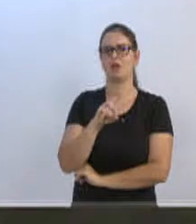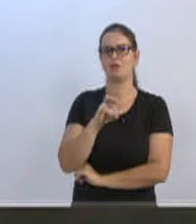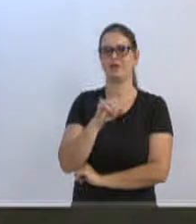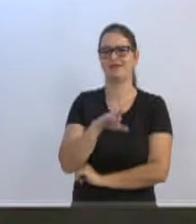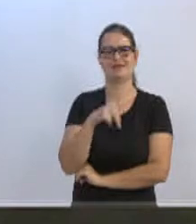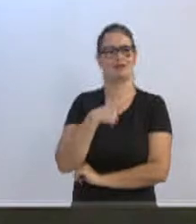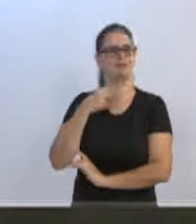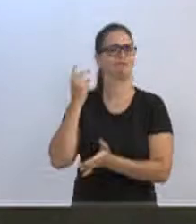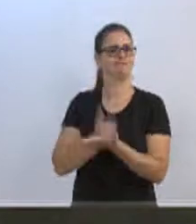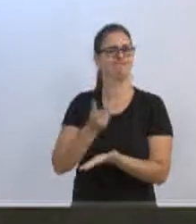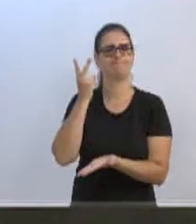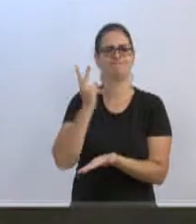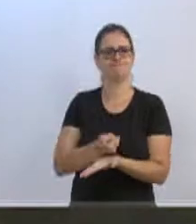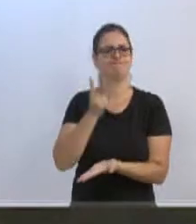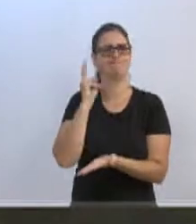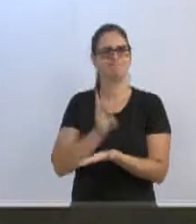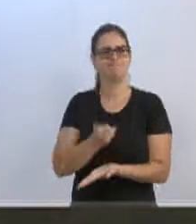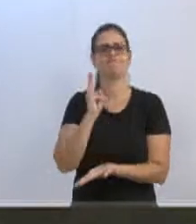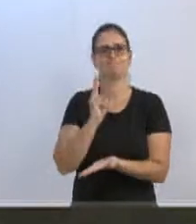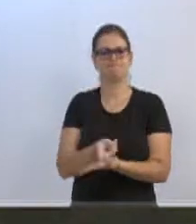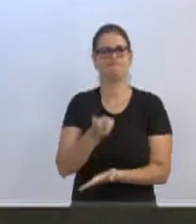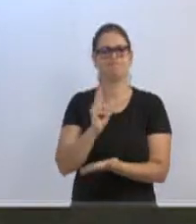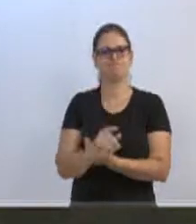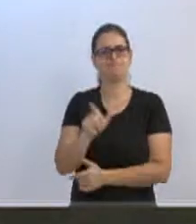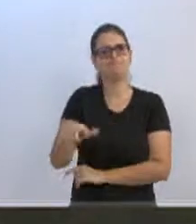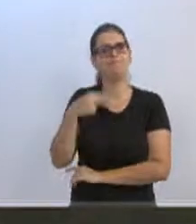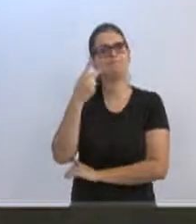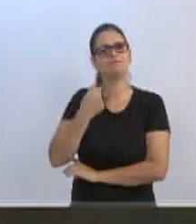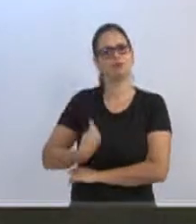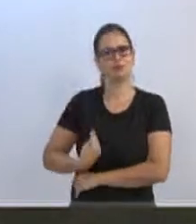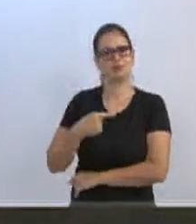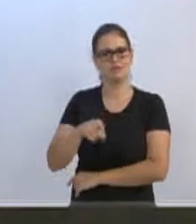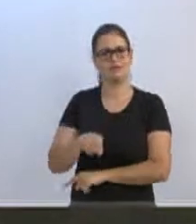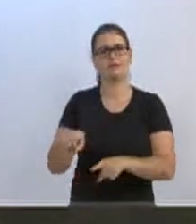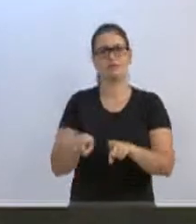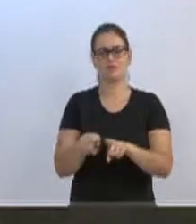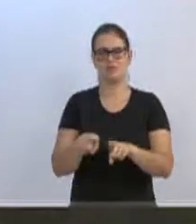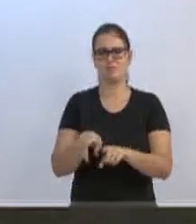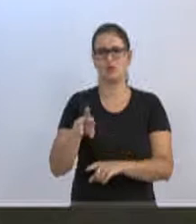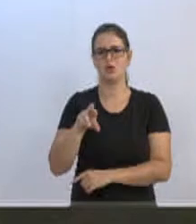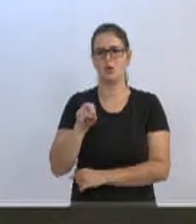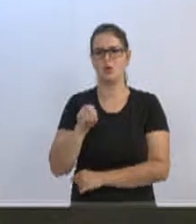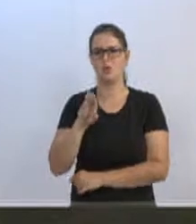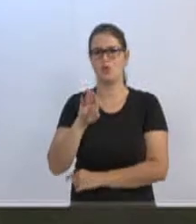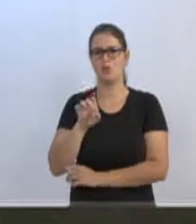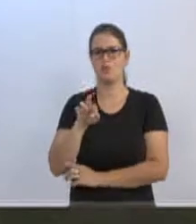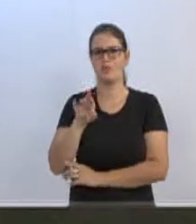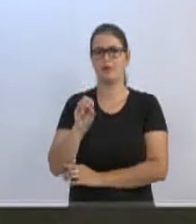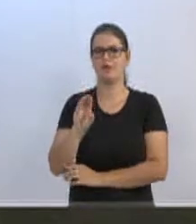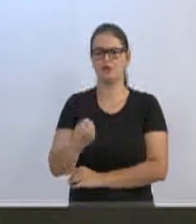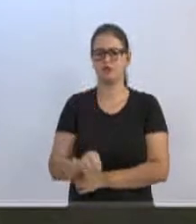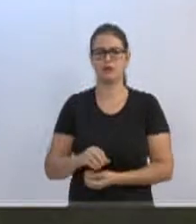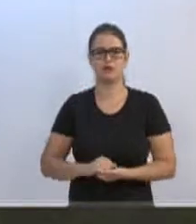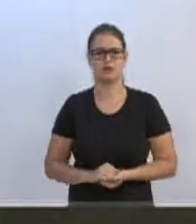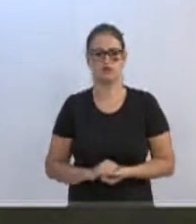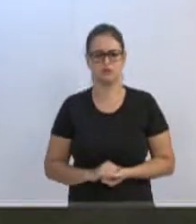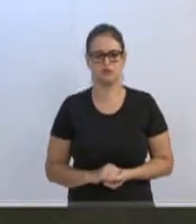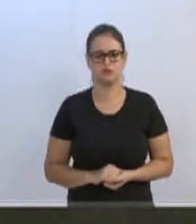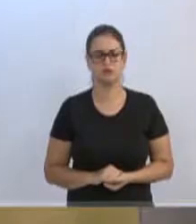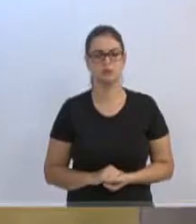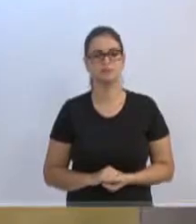sempre vereador Brás Roncalho, que se faz presente nesta casa, Roberto da Luz, companheiro de longa data, Valderi. Quero